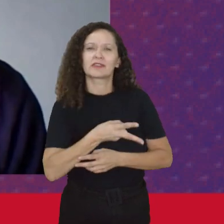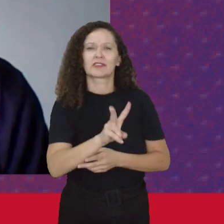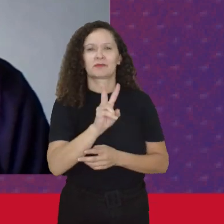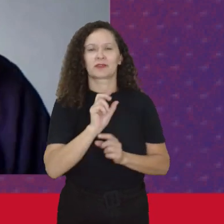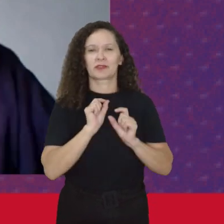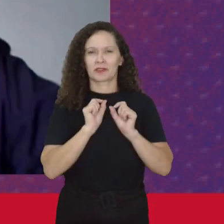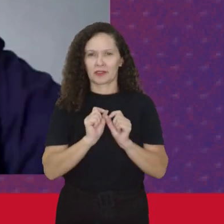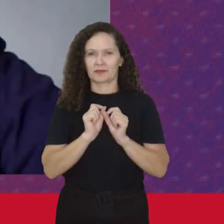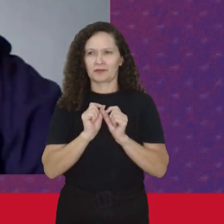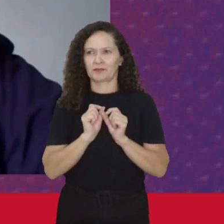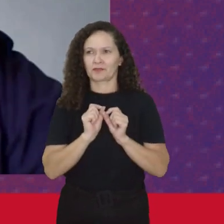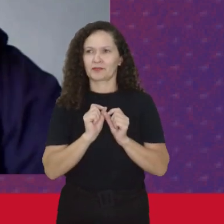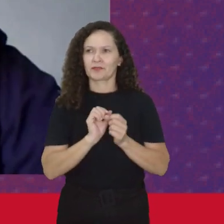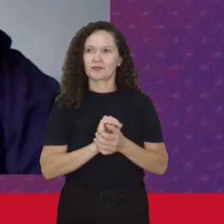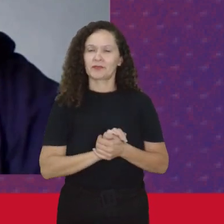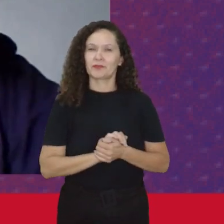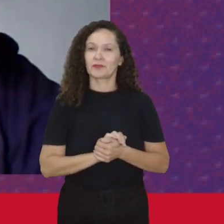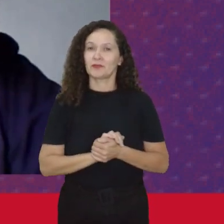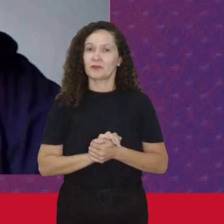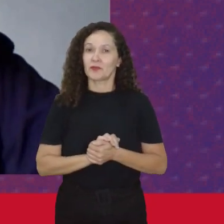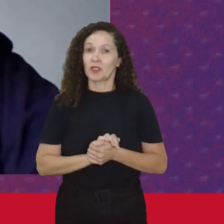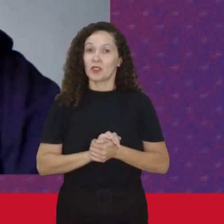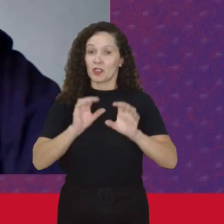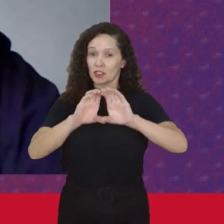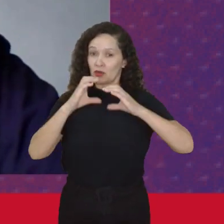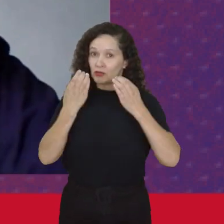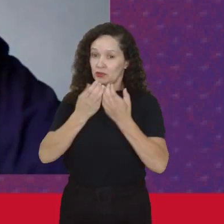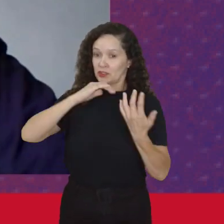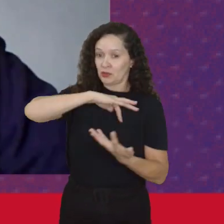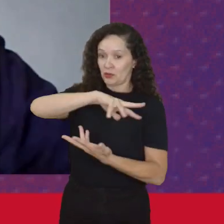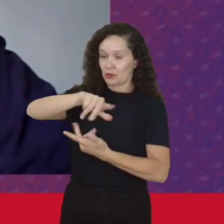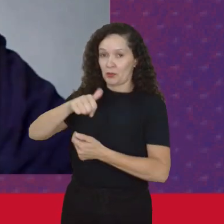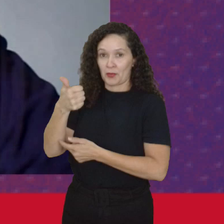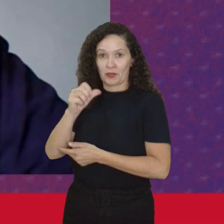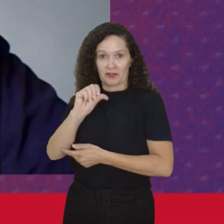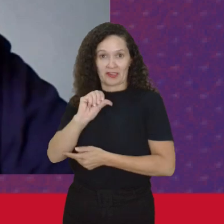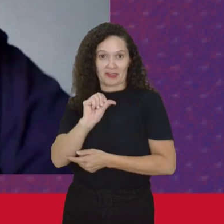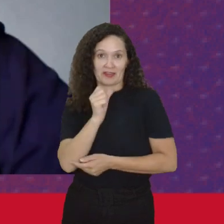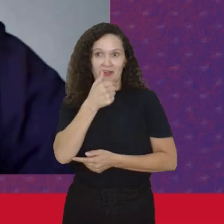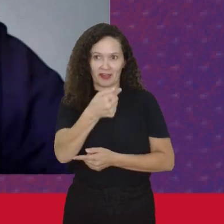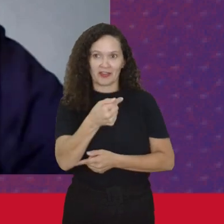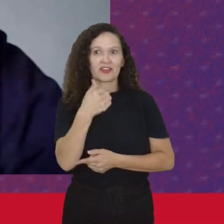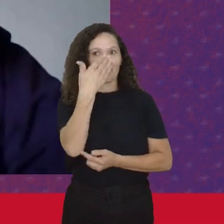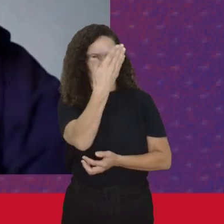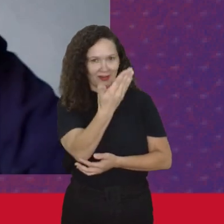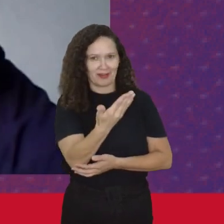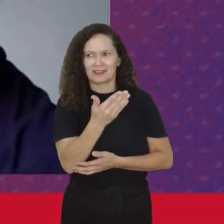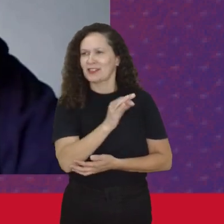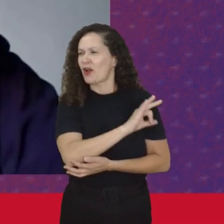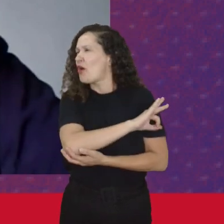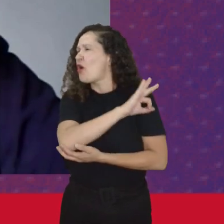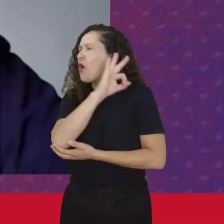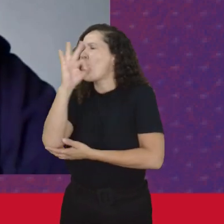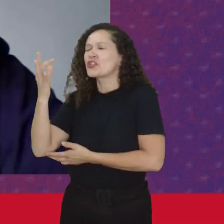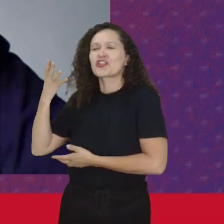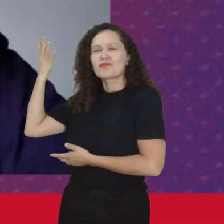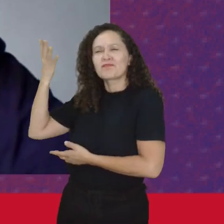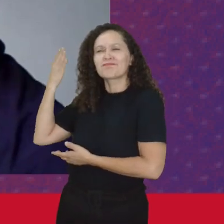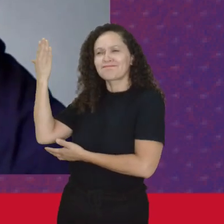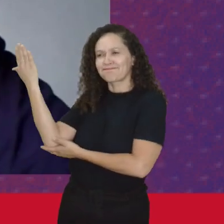Congresso Nacional Socialista Em 1907 A Clara Zetkin Que era uma ótima Oradora